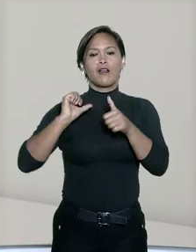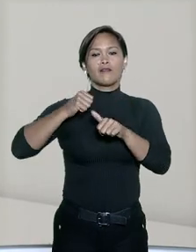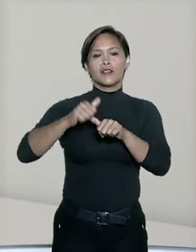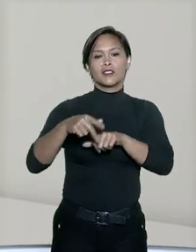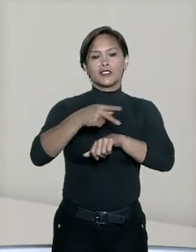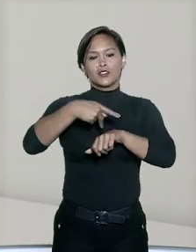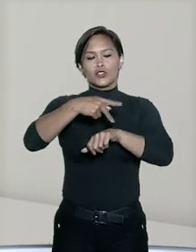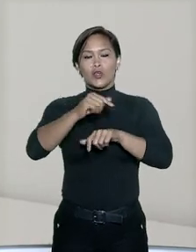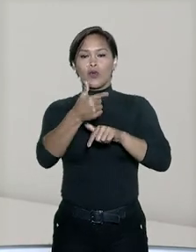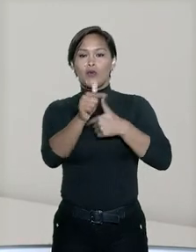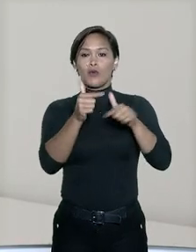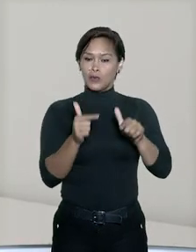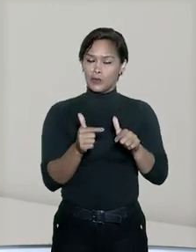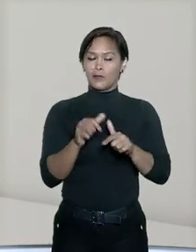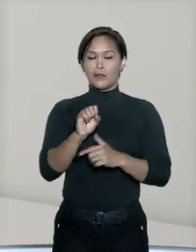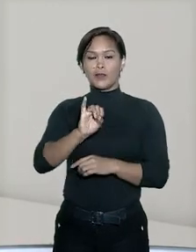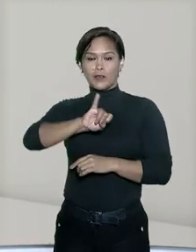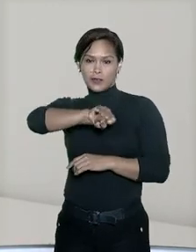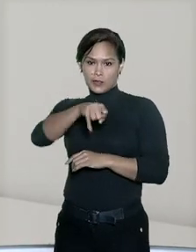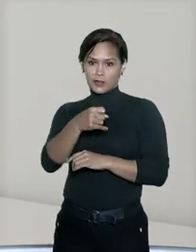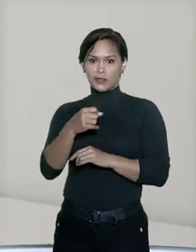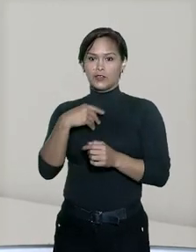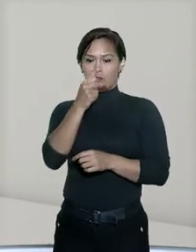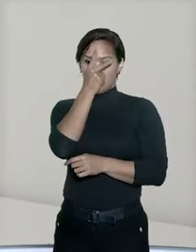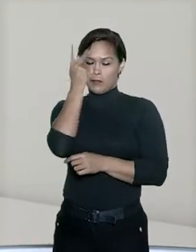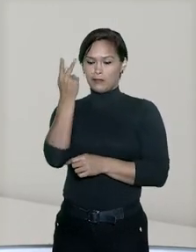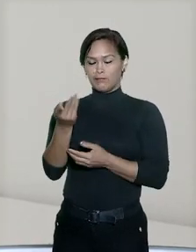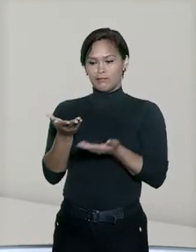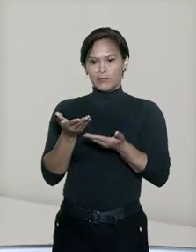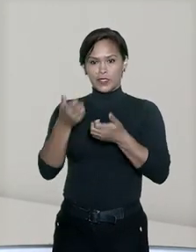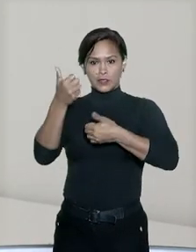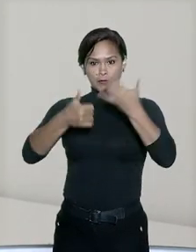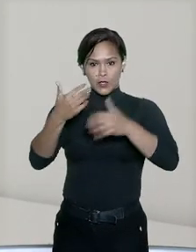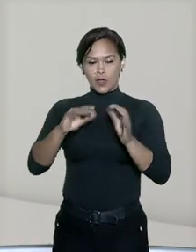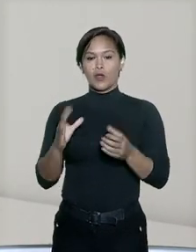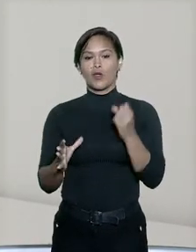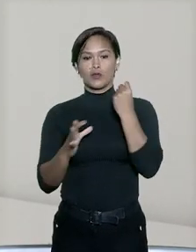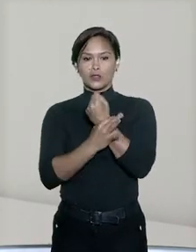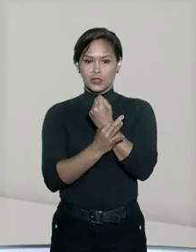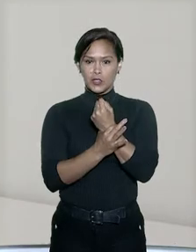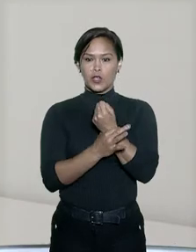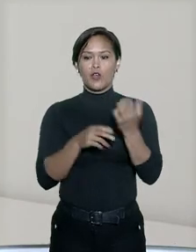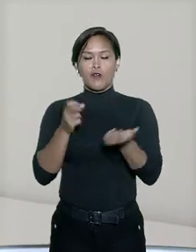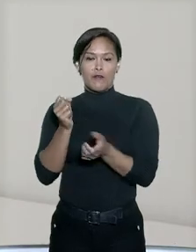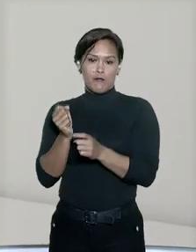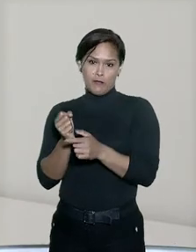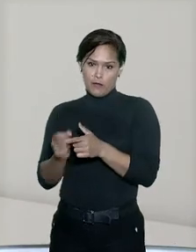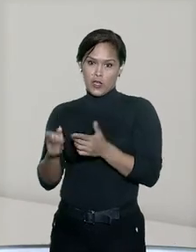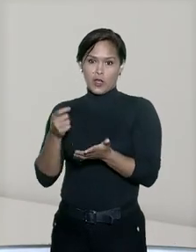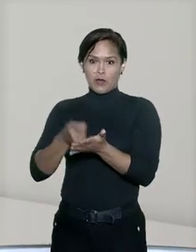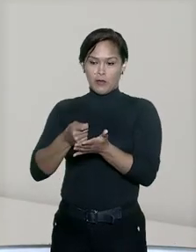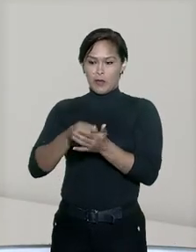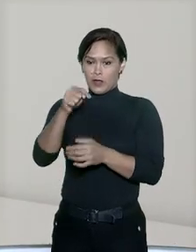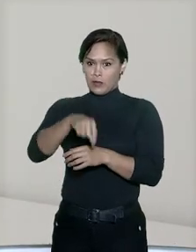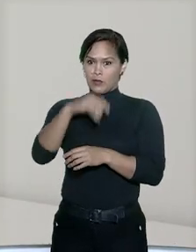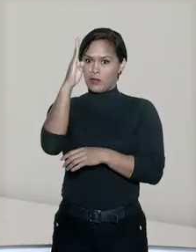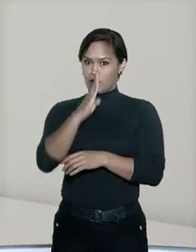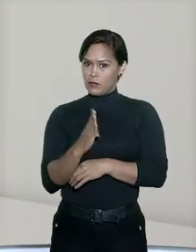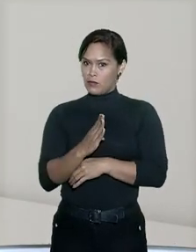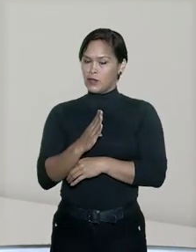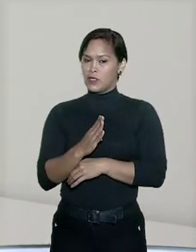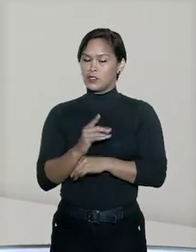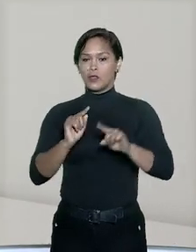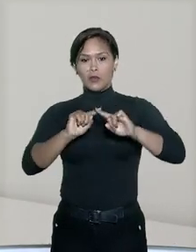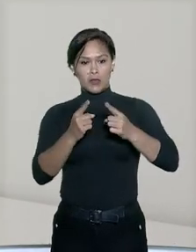cambiais. Ao STJ, a beneficiária alegou que o seguro foi comercializado e contratado no Brasil de